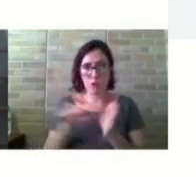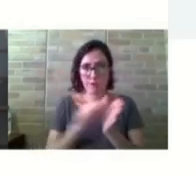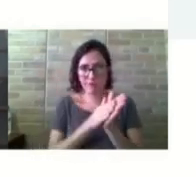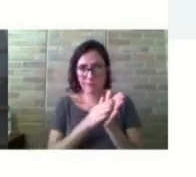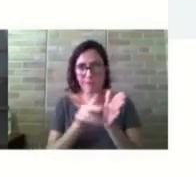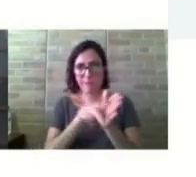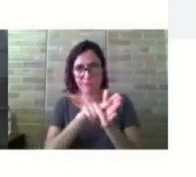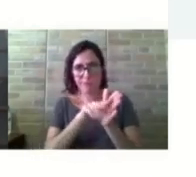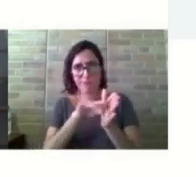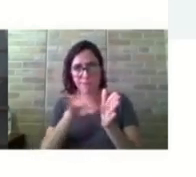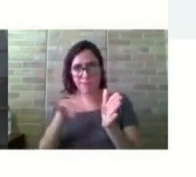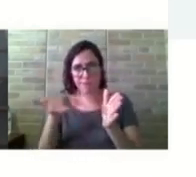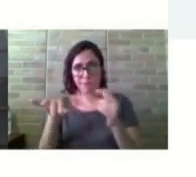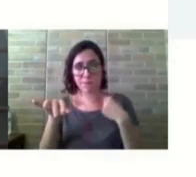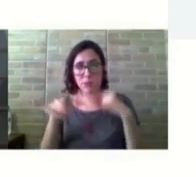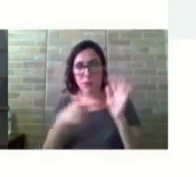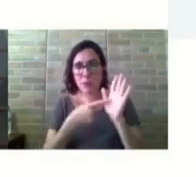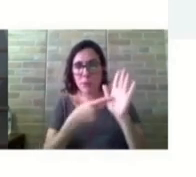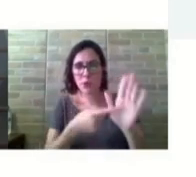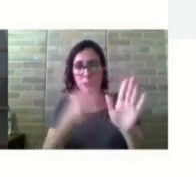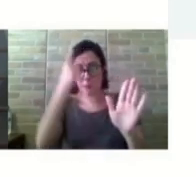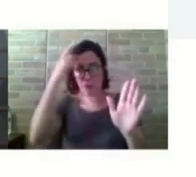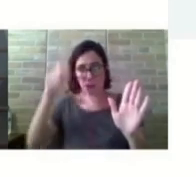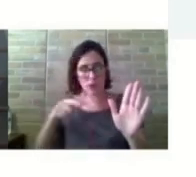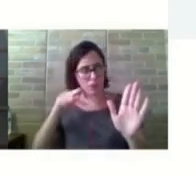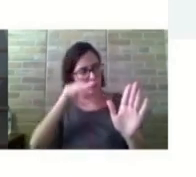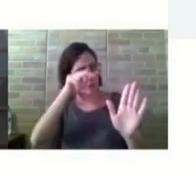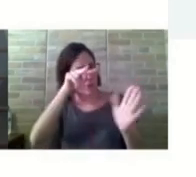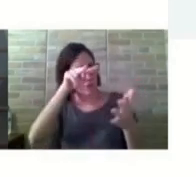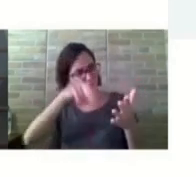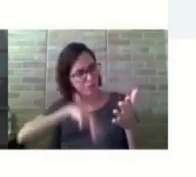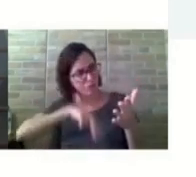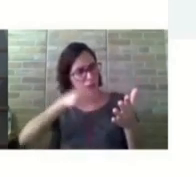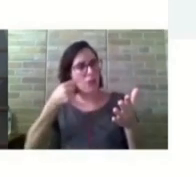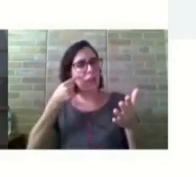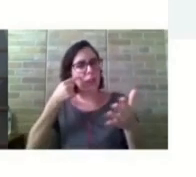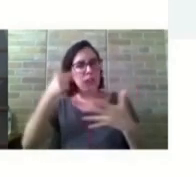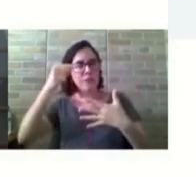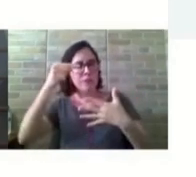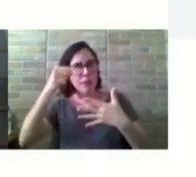características de cada item presente no protocolo.